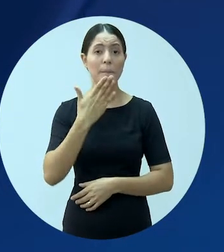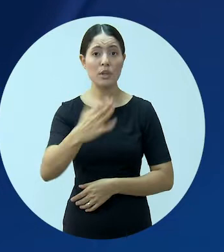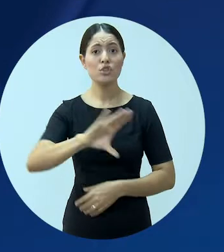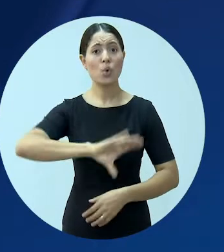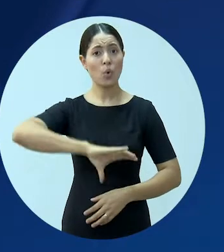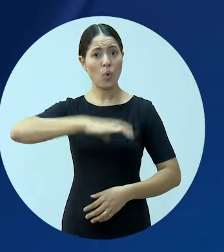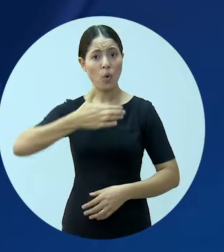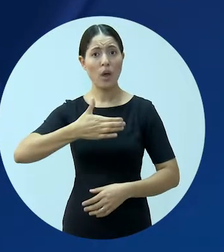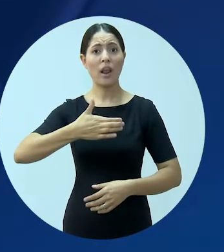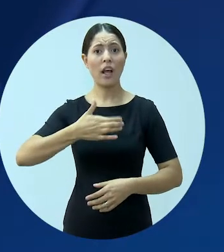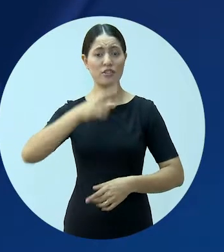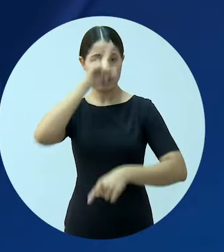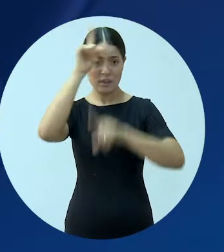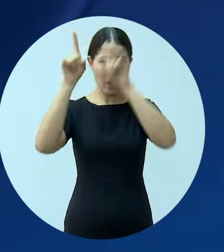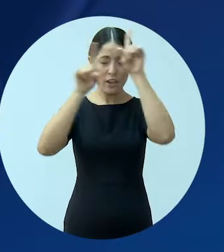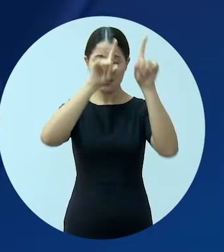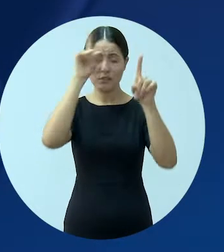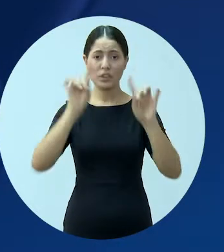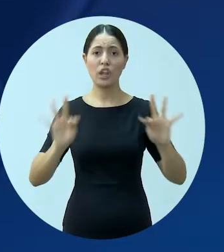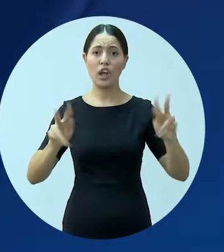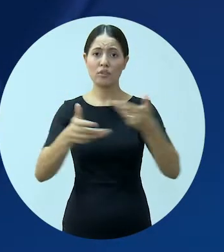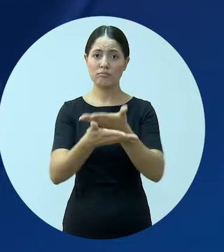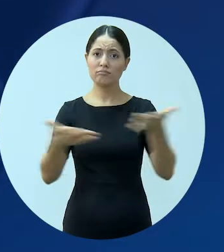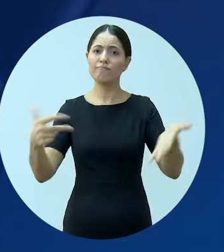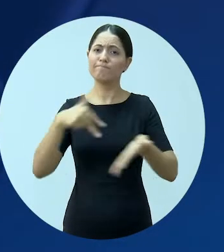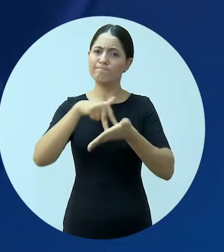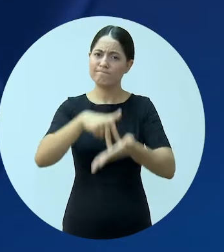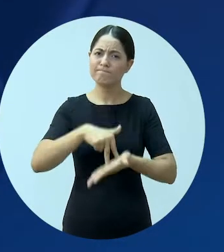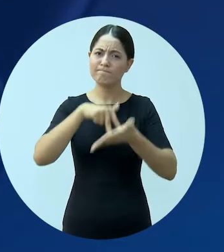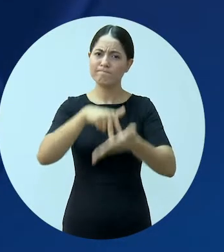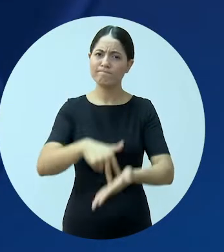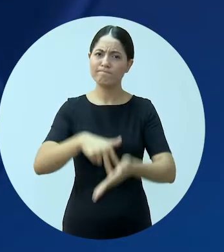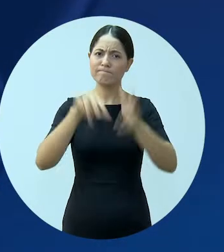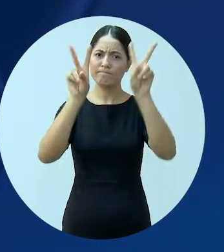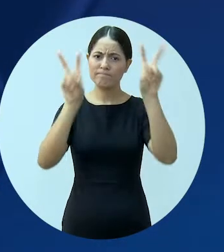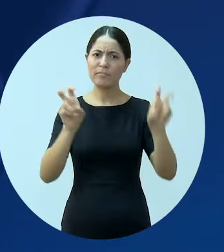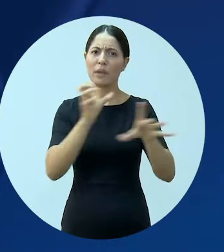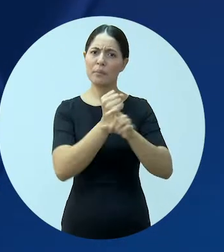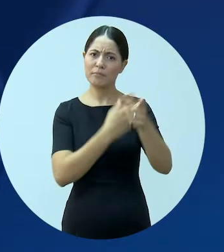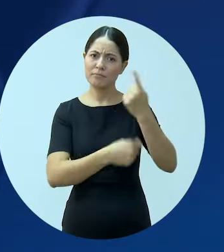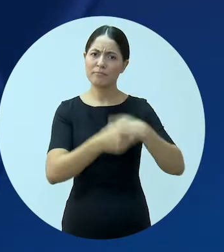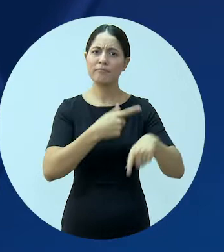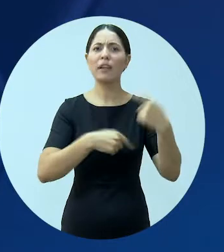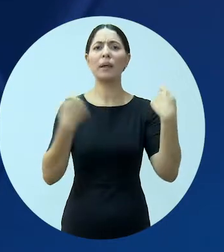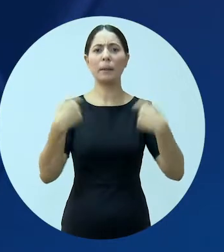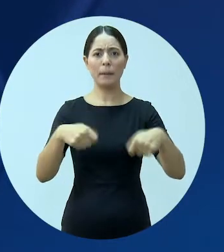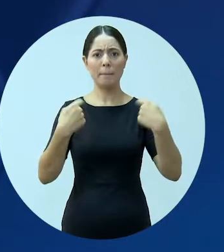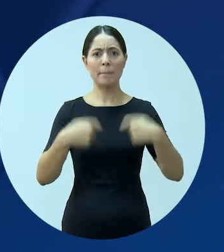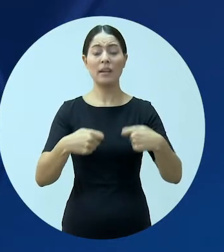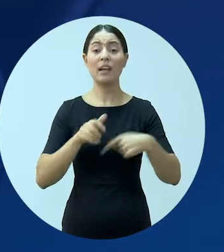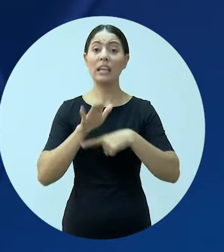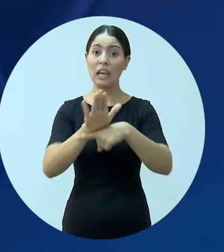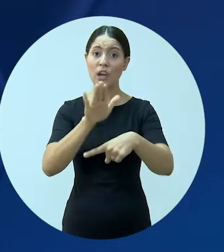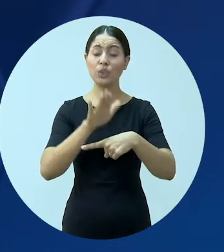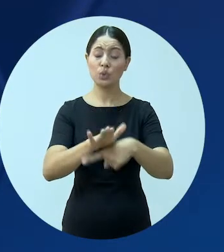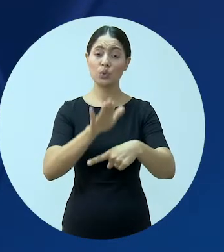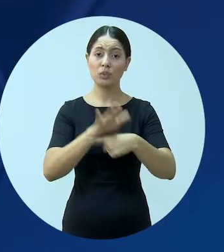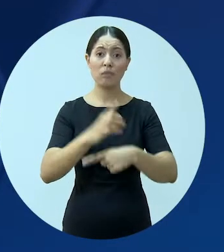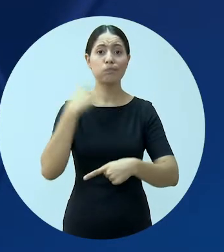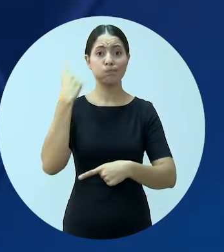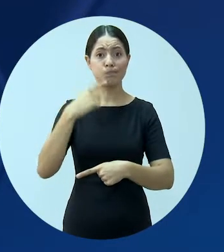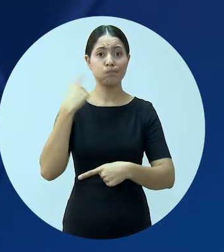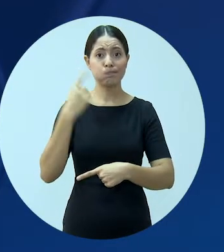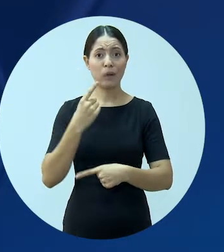criatividade aos líderes de subseções para que todos resistam à crise econômica da advocacia e ajudem a